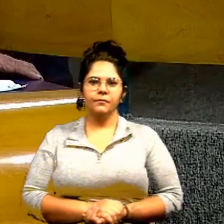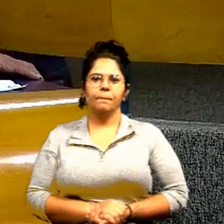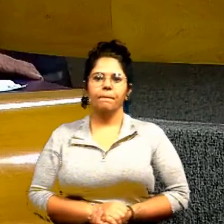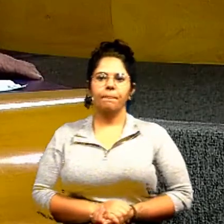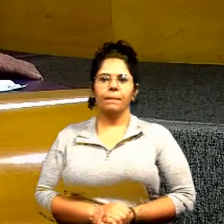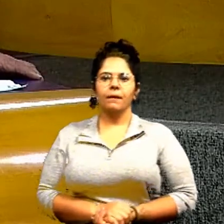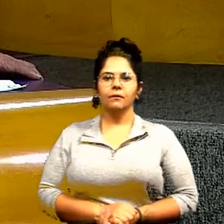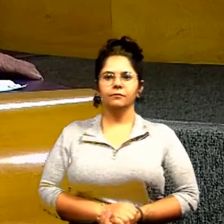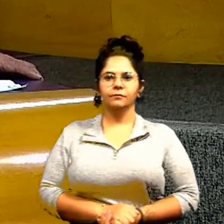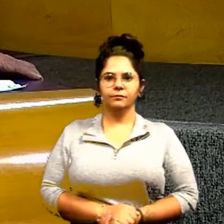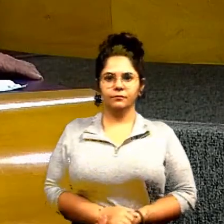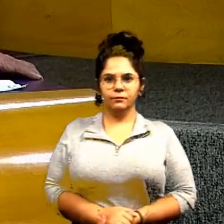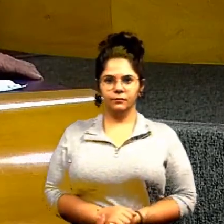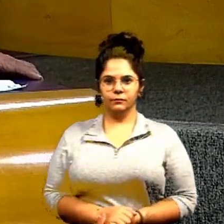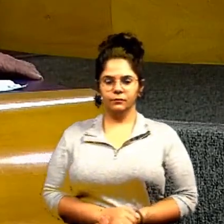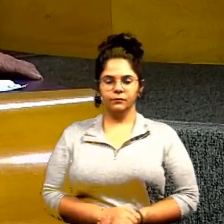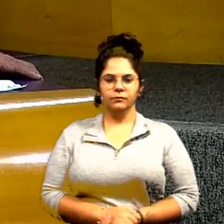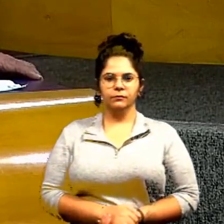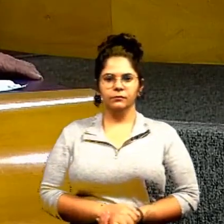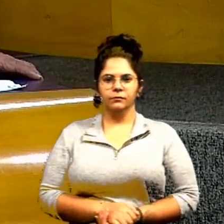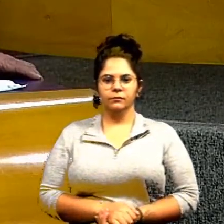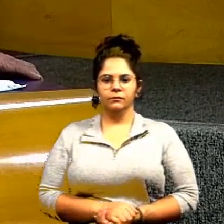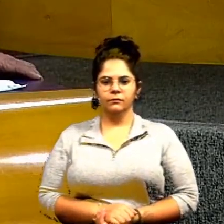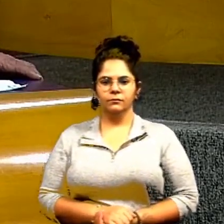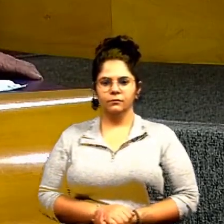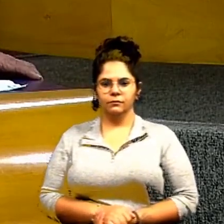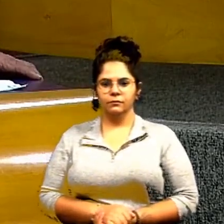A parte para o meu amigo o vereador Diamantino.